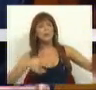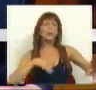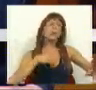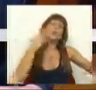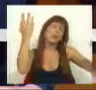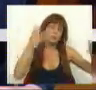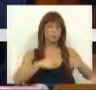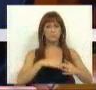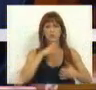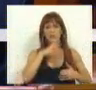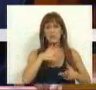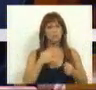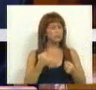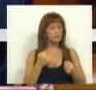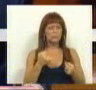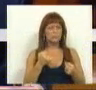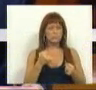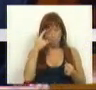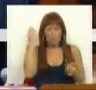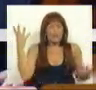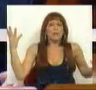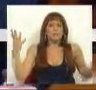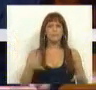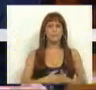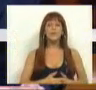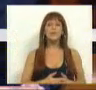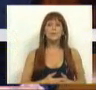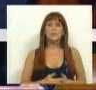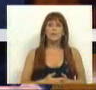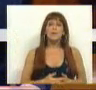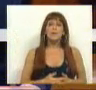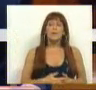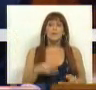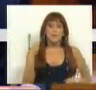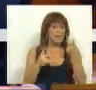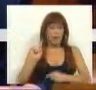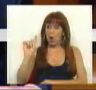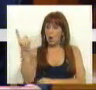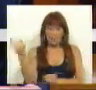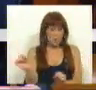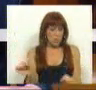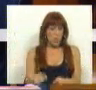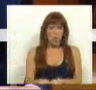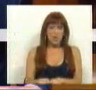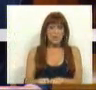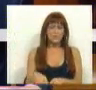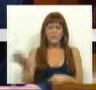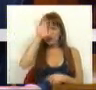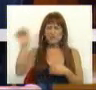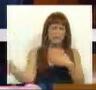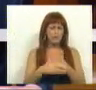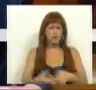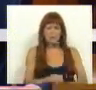coitado, diz que não consegue compreender. Mas sem avaliação, o Governo fechou dezenas e